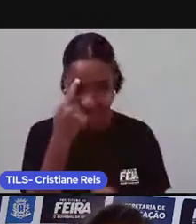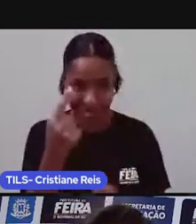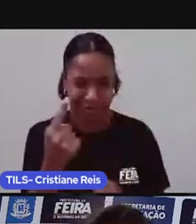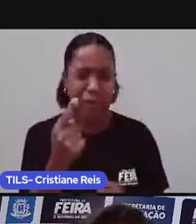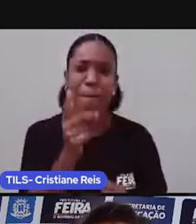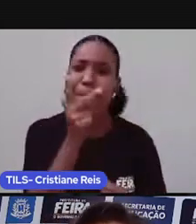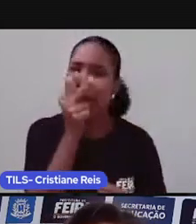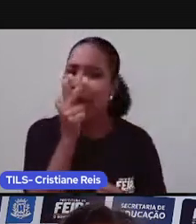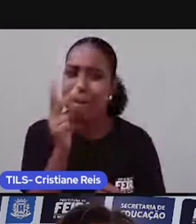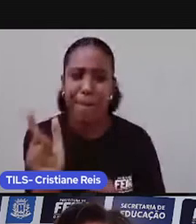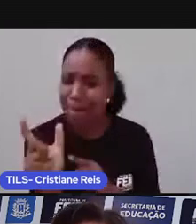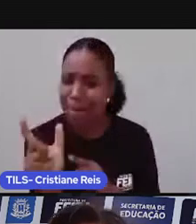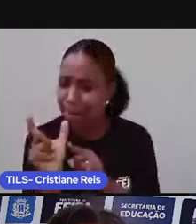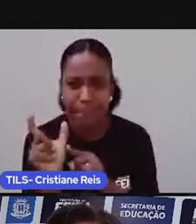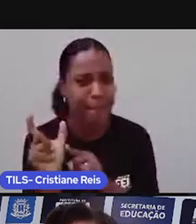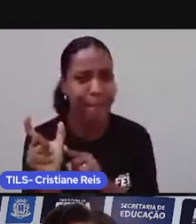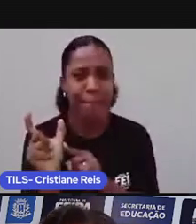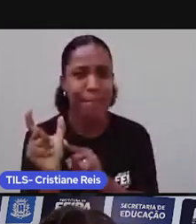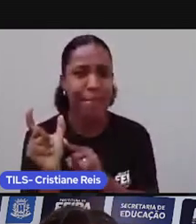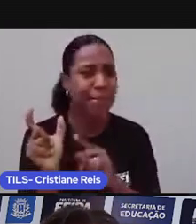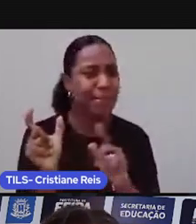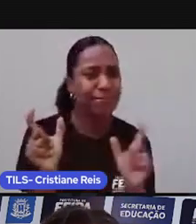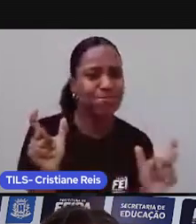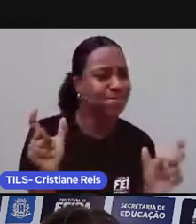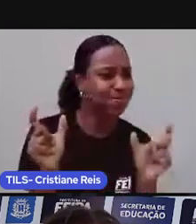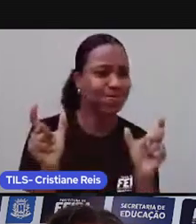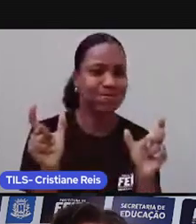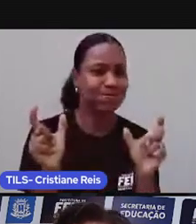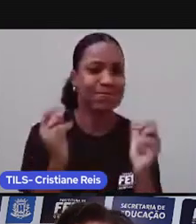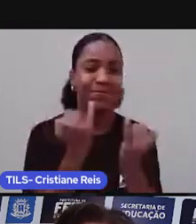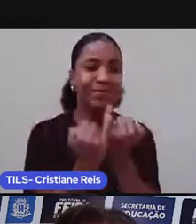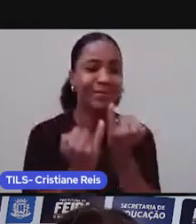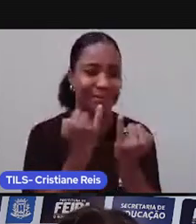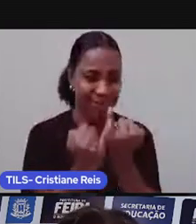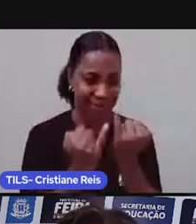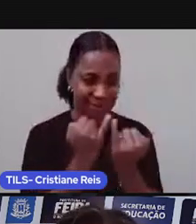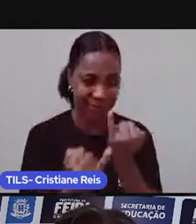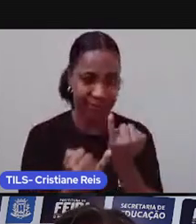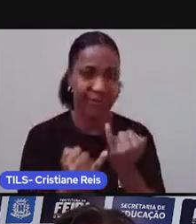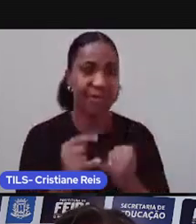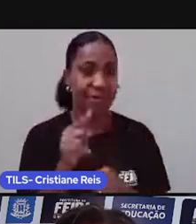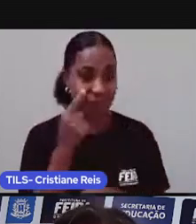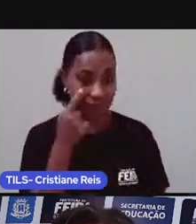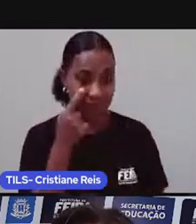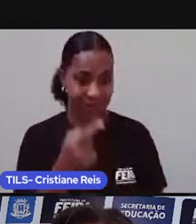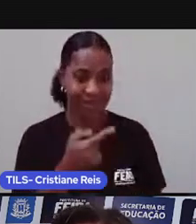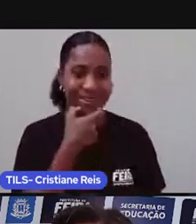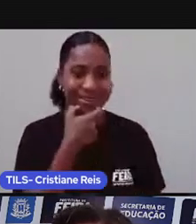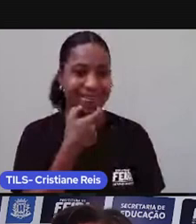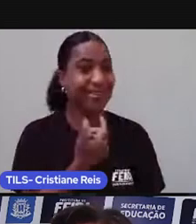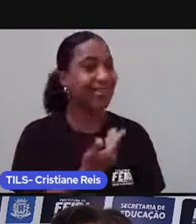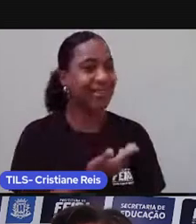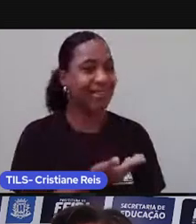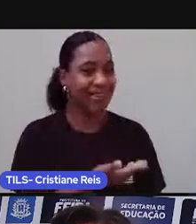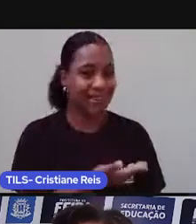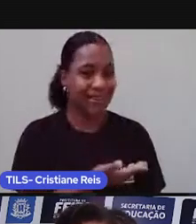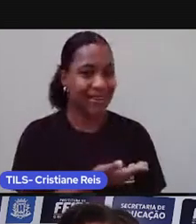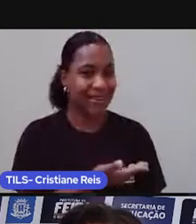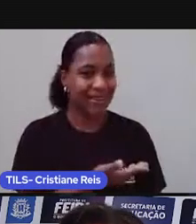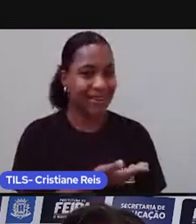se parecem com palavras de nosso idioma. Aspects. Se parece com o quê?